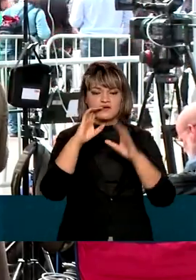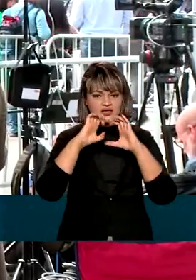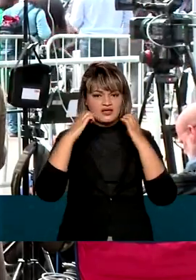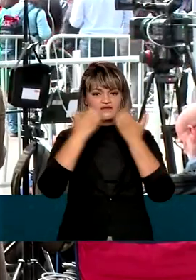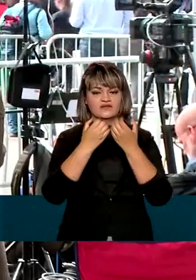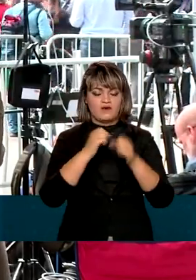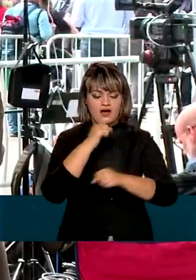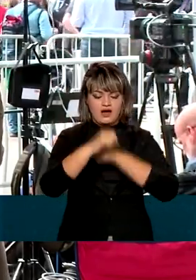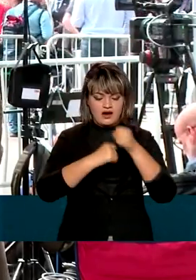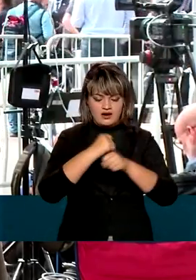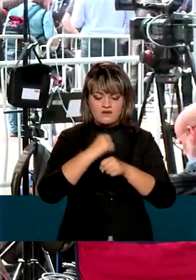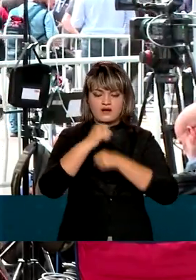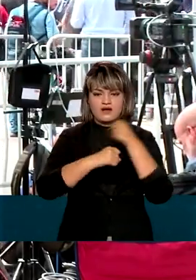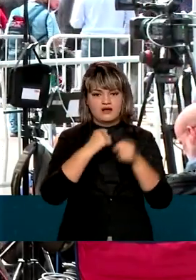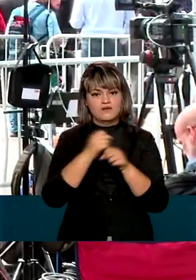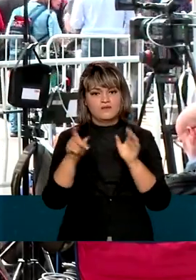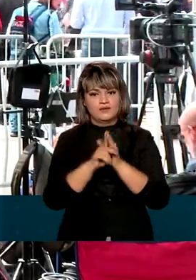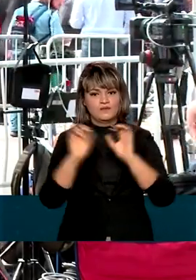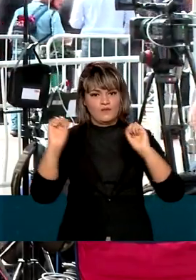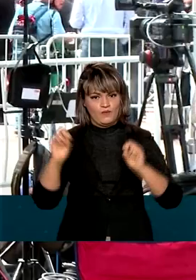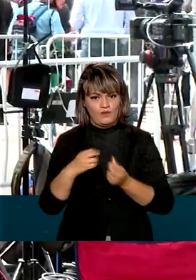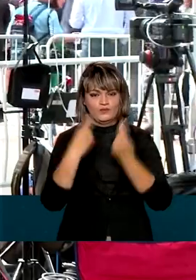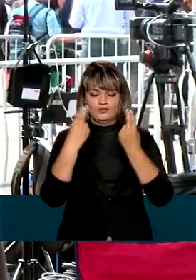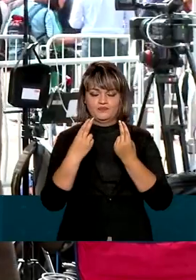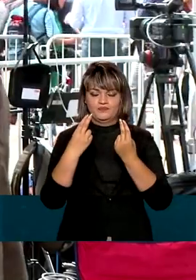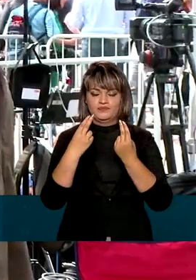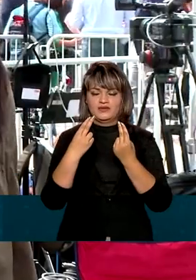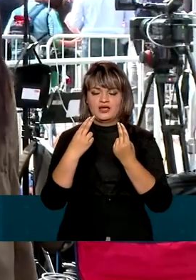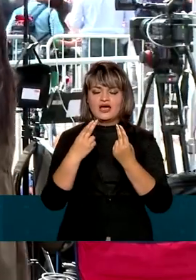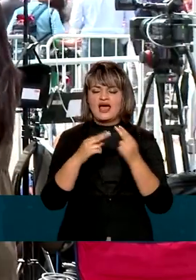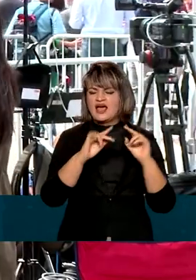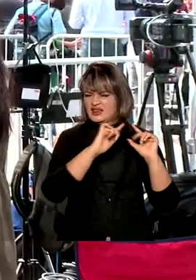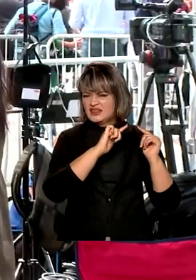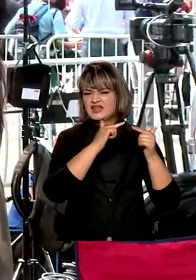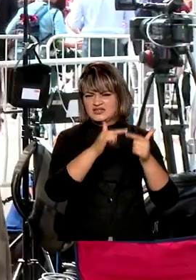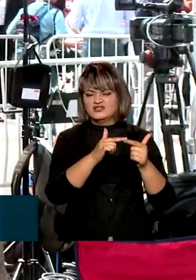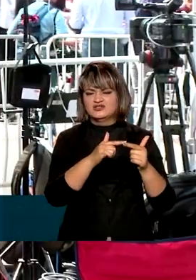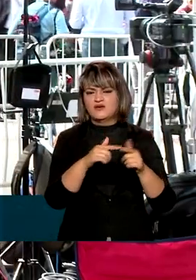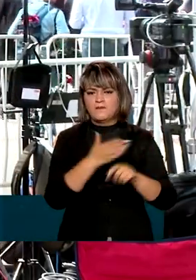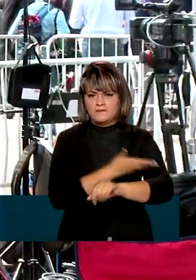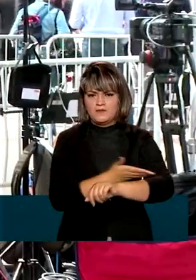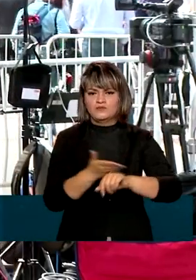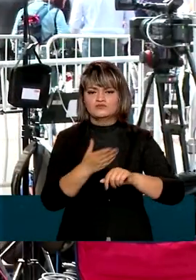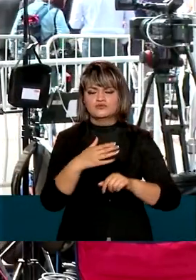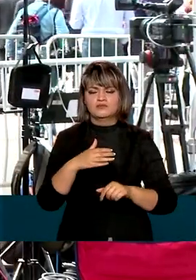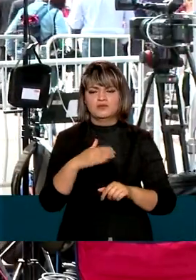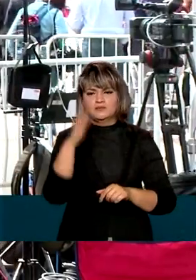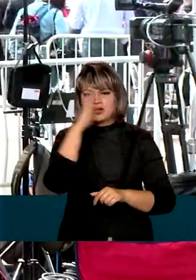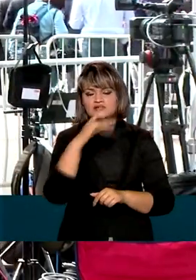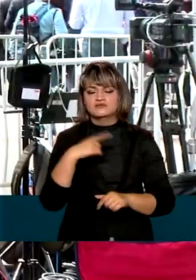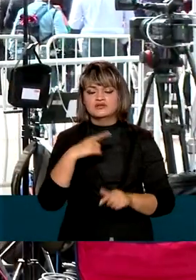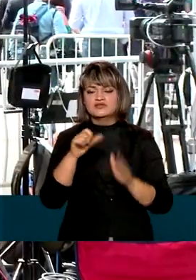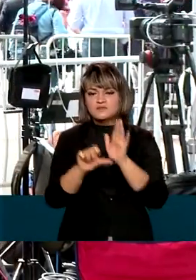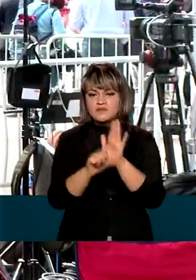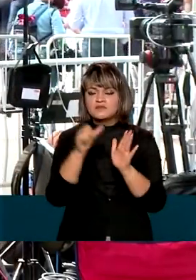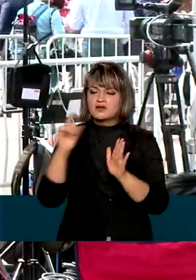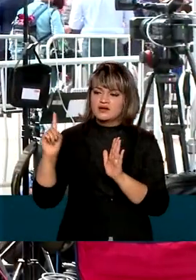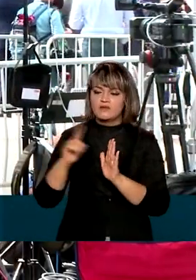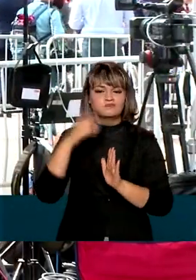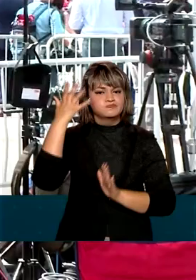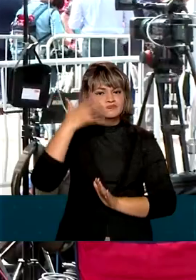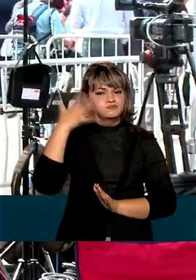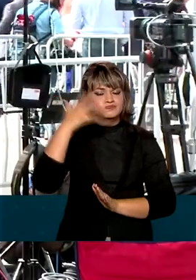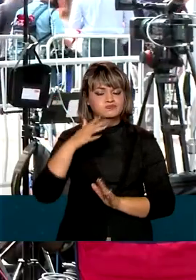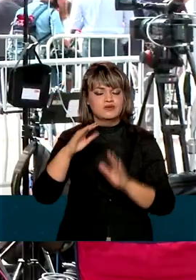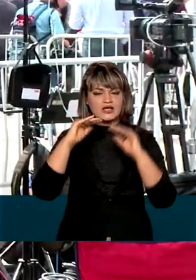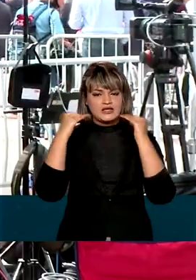anual da ONU. A fala inicial do Brasil cumpre uma tradição de 1947. A Assembleia Geral das